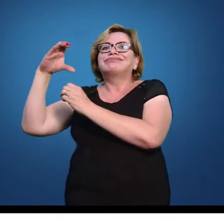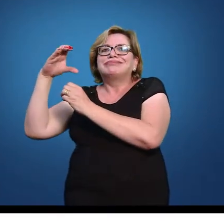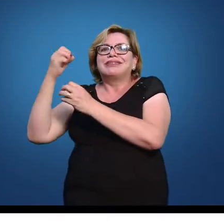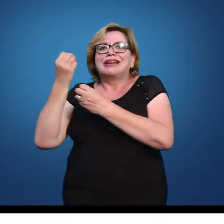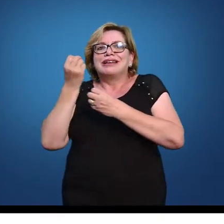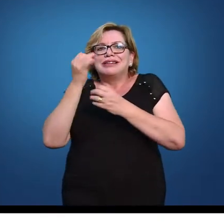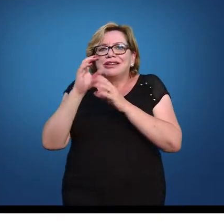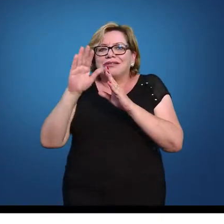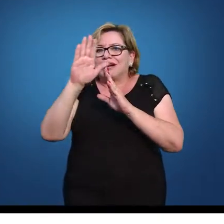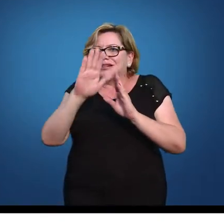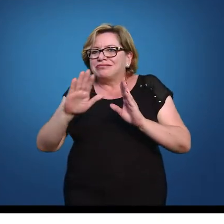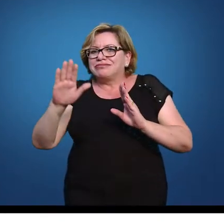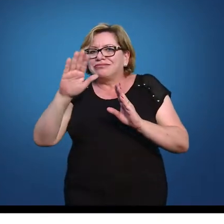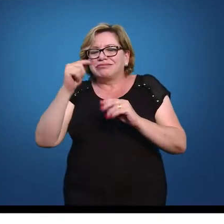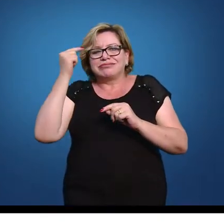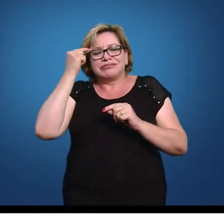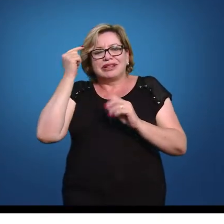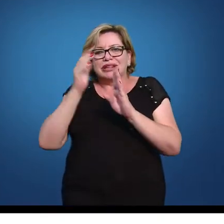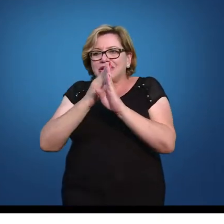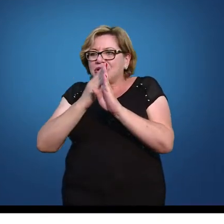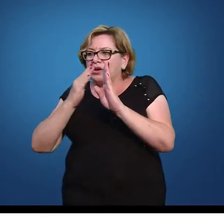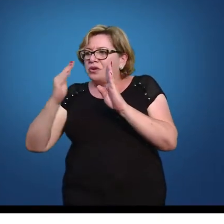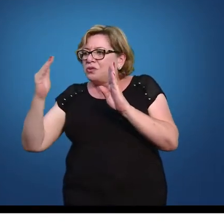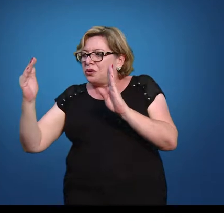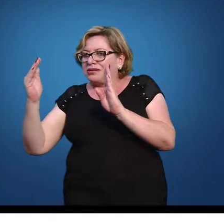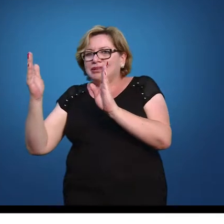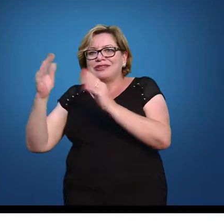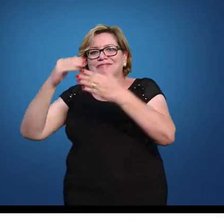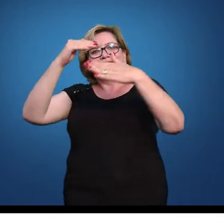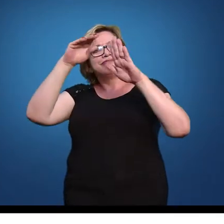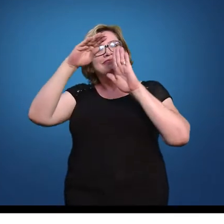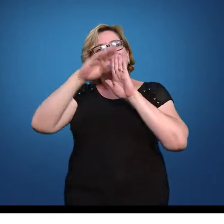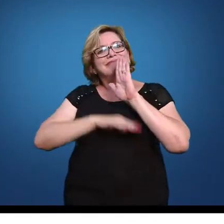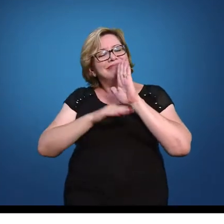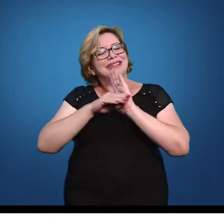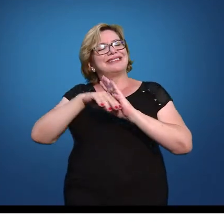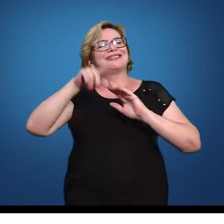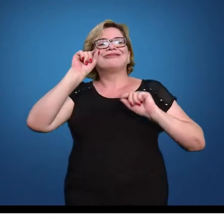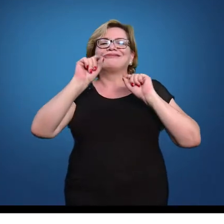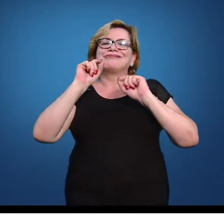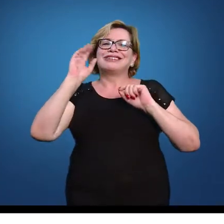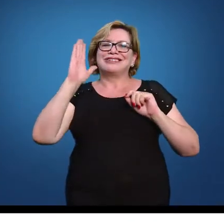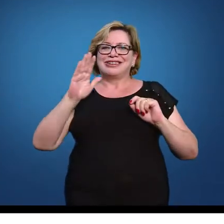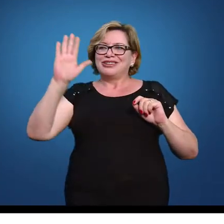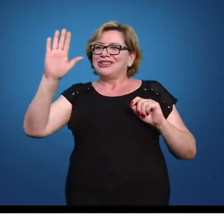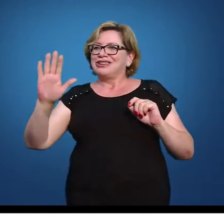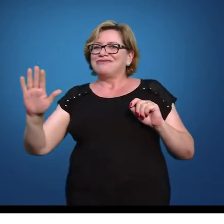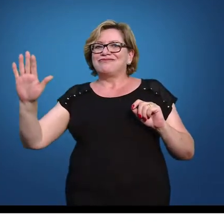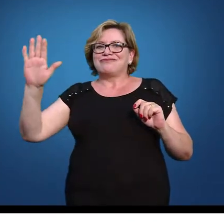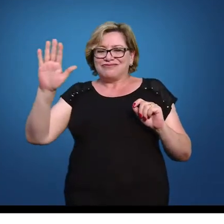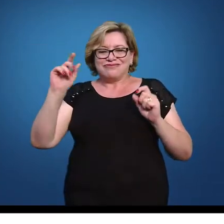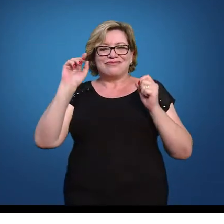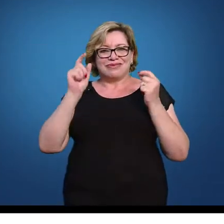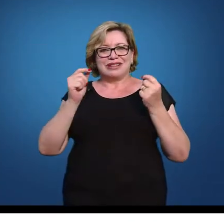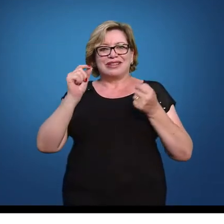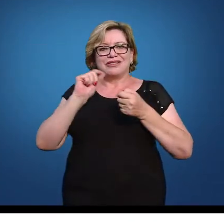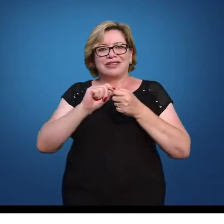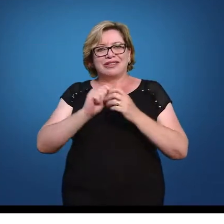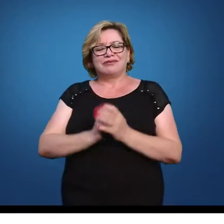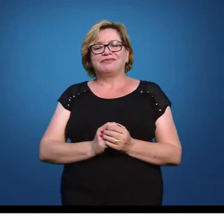quanto vale esse pedaço, a hora que eu fizer 0,5 menos esse pedaço, vai sobrar exatamente a área que eu estou procurando.